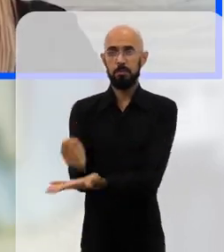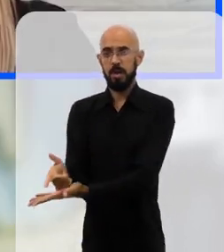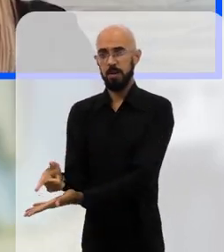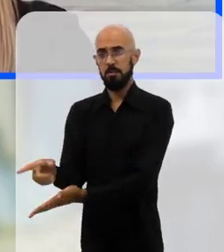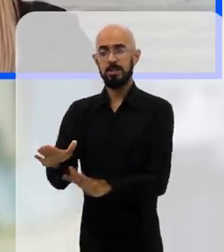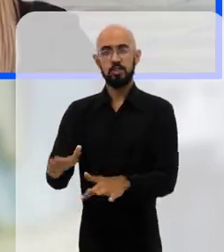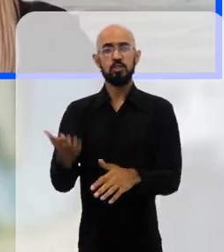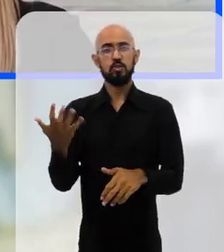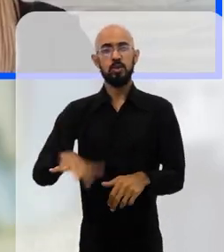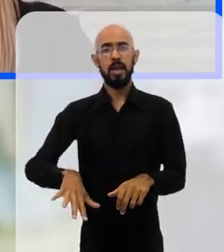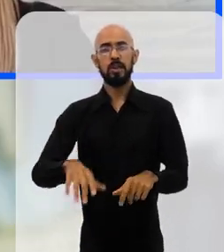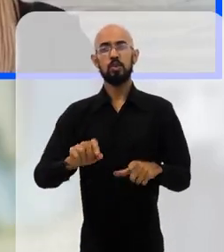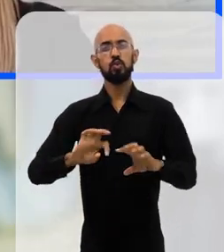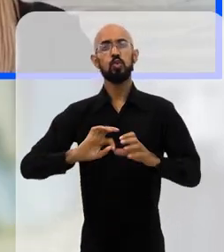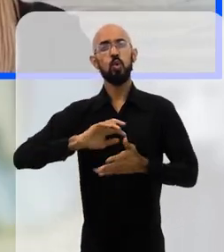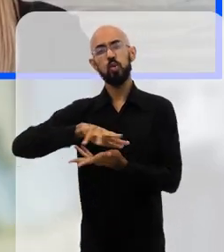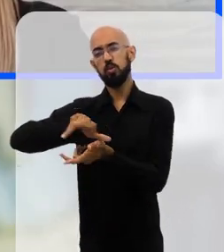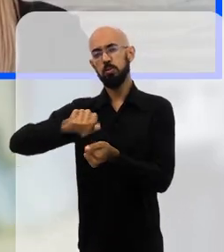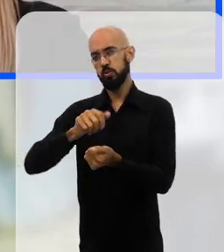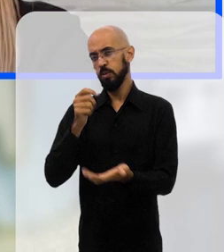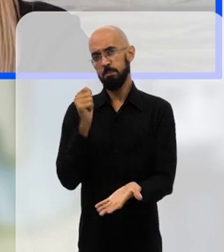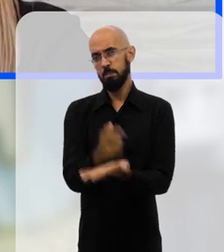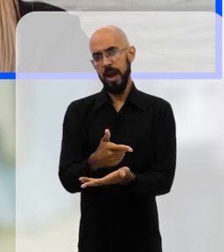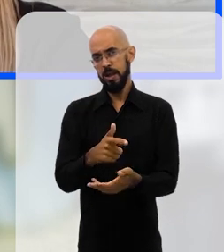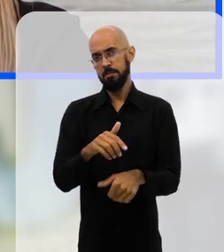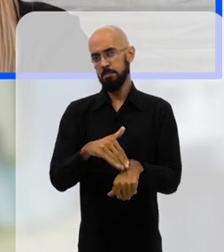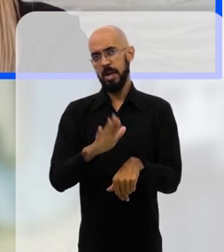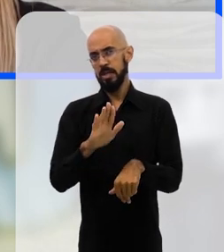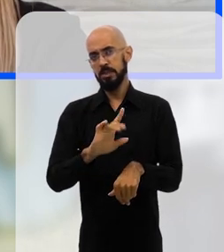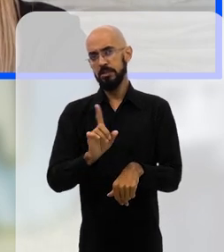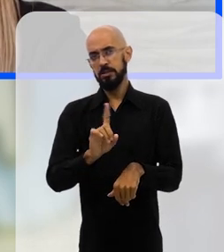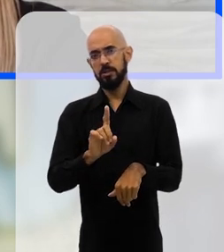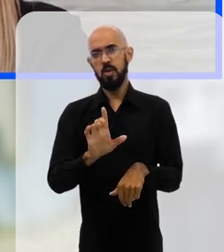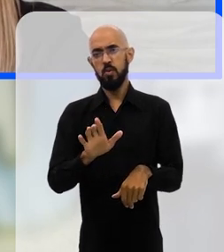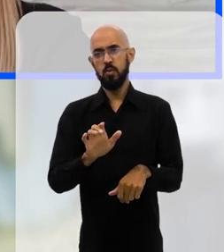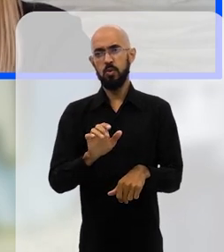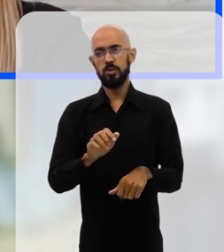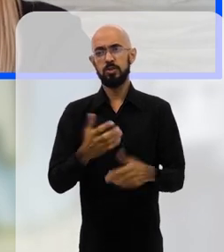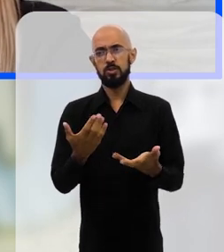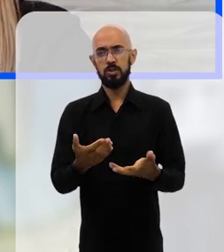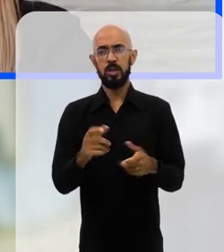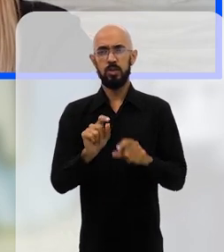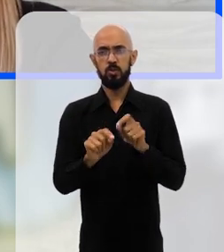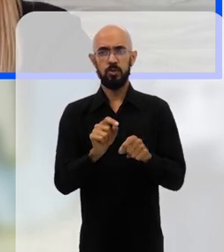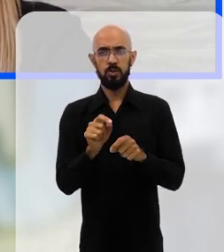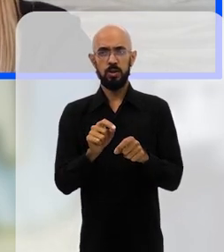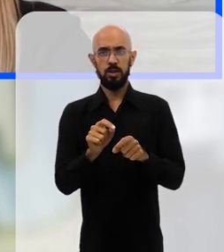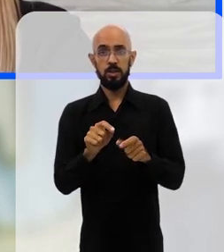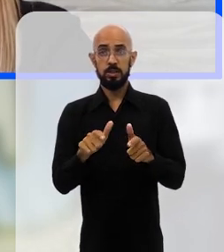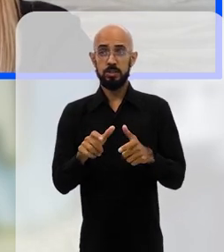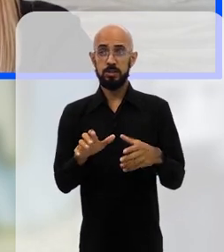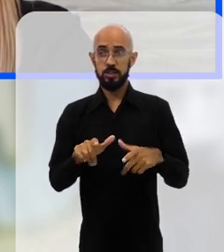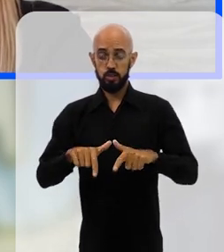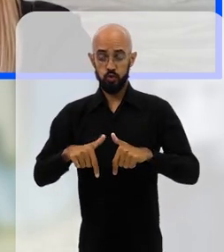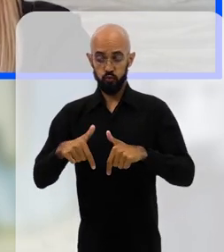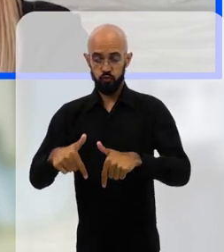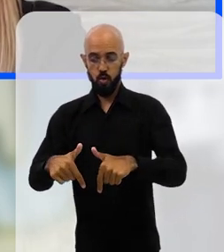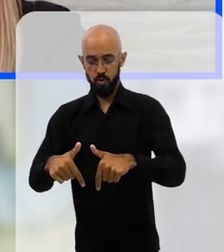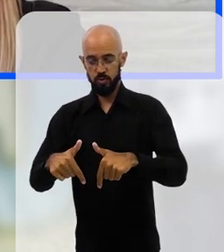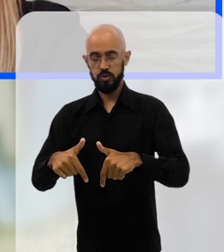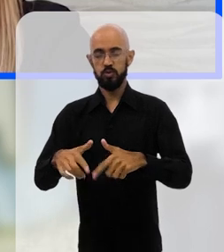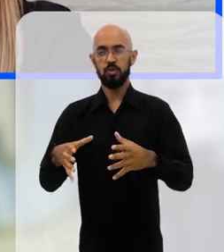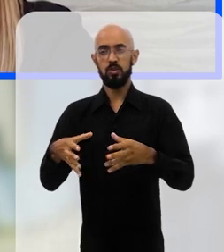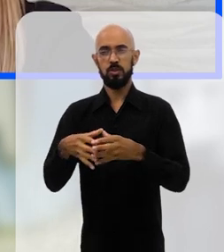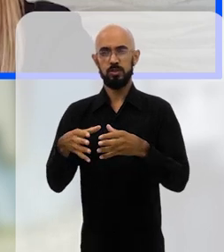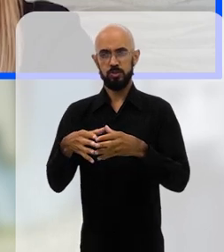mas a gente não quer que todo mundo pague mais imposto, a gente quer que quem ganhe mais, pague mais imposto do que paga hoje, né, então, esse esforço